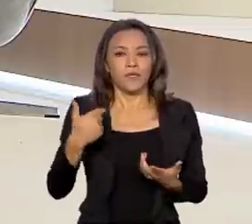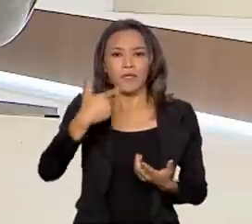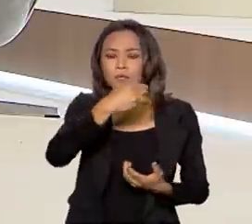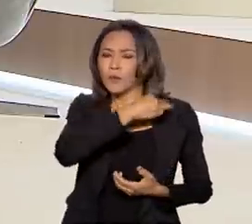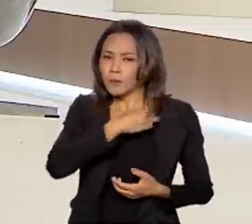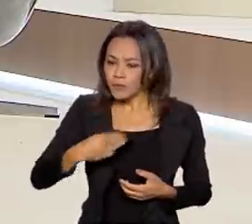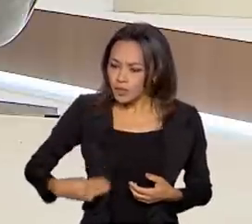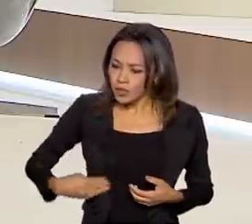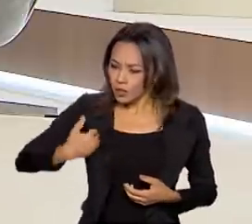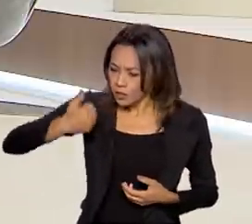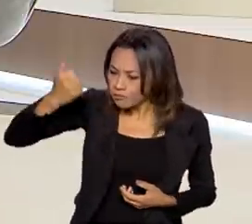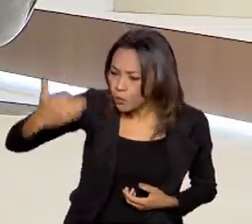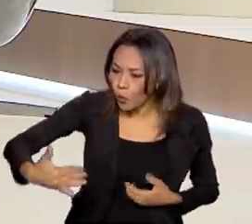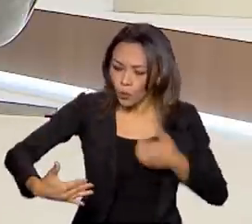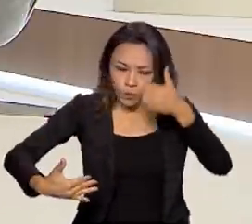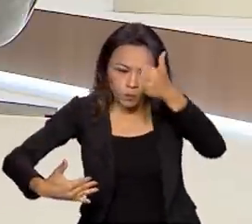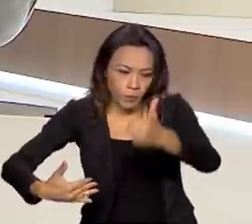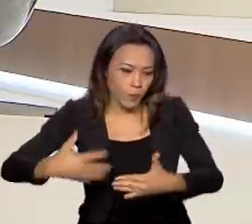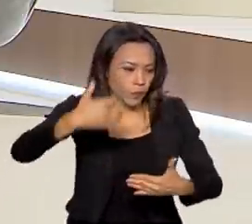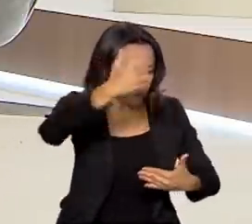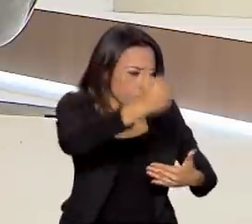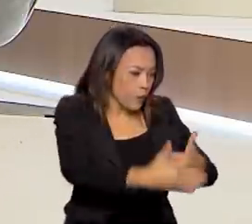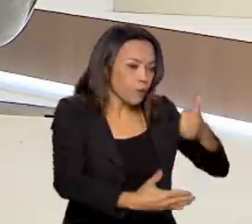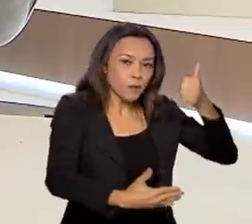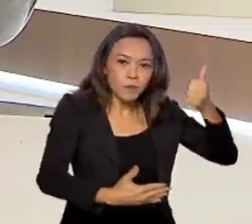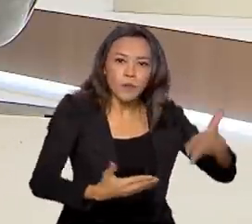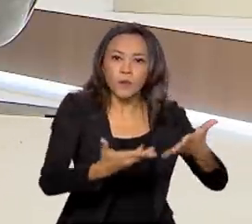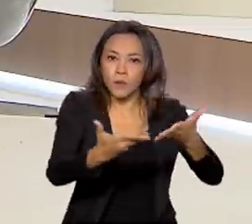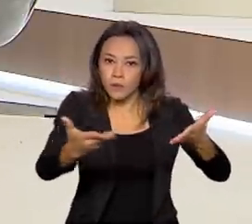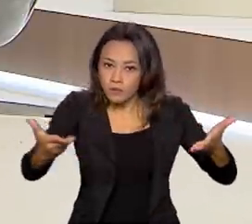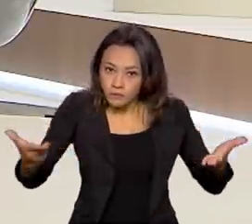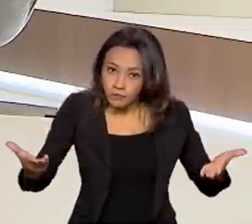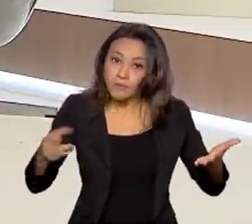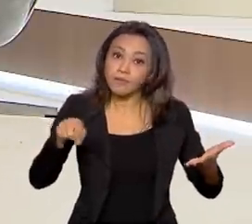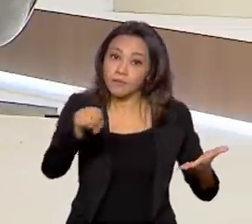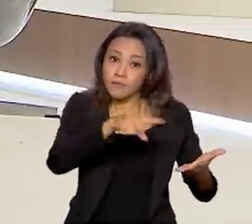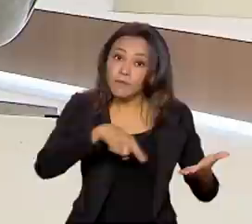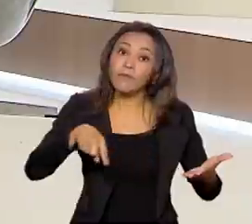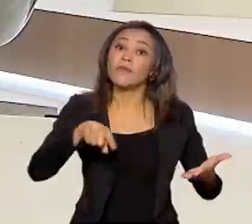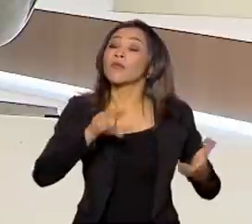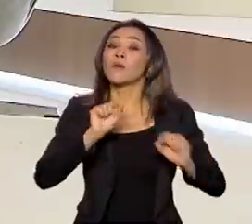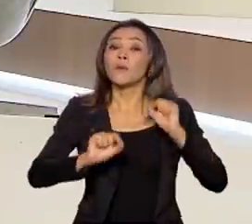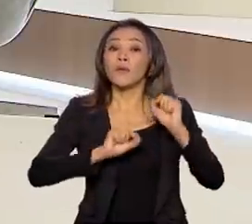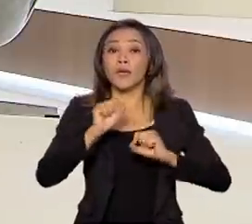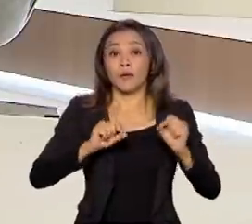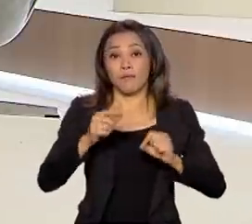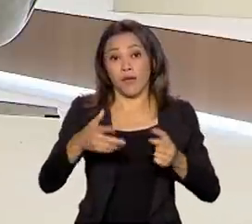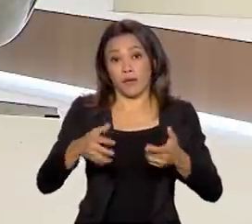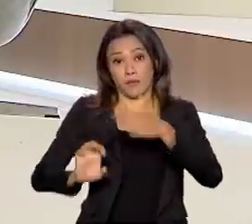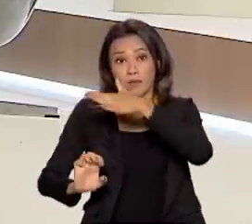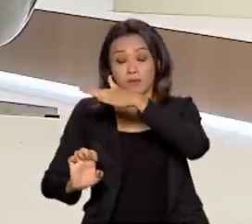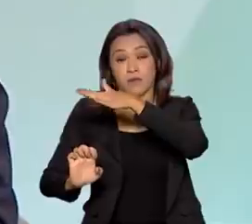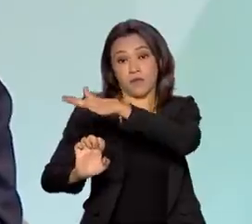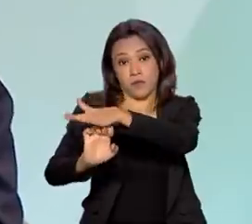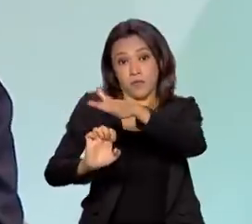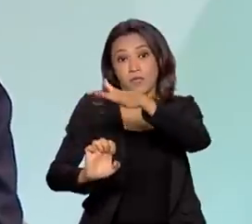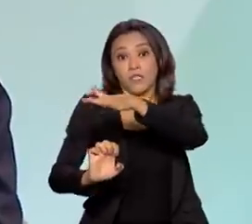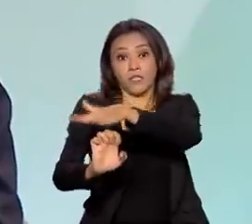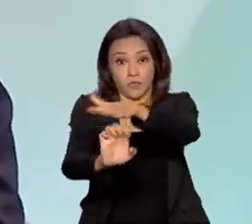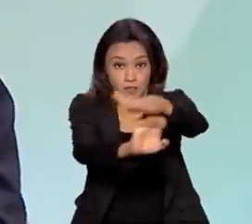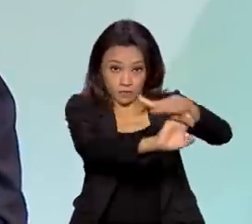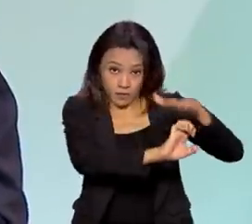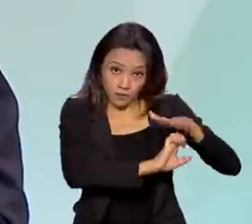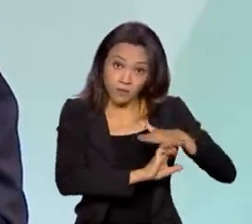aos proprietários das cotas do Fundo de Desenvolvimento Social, são instituições